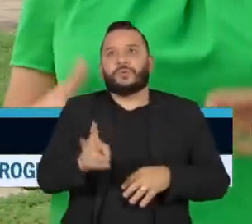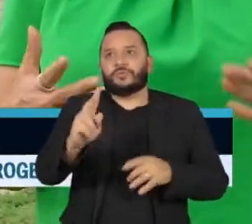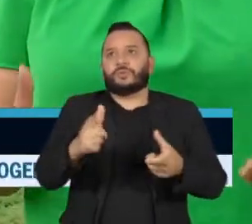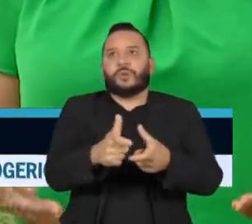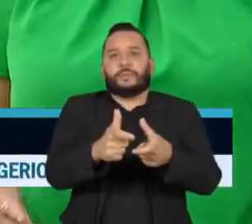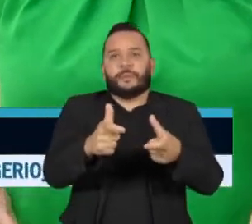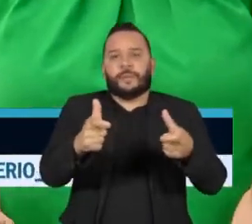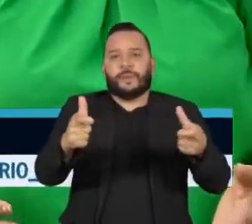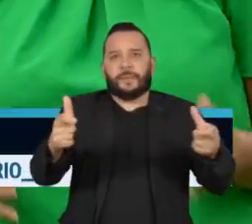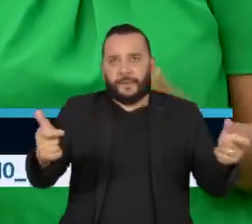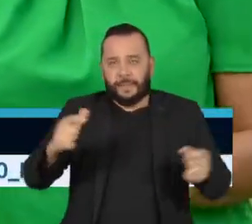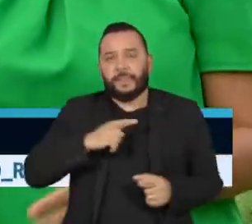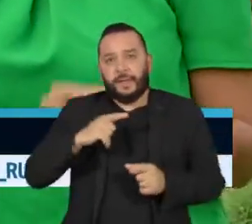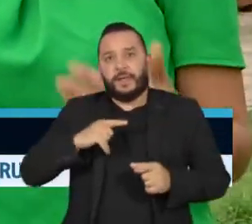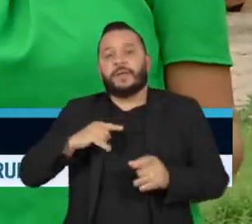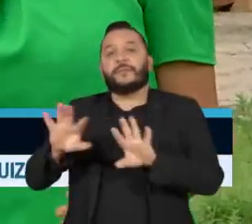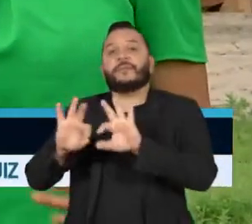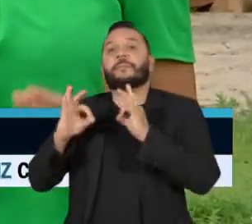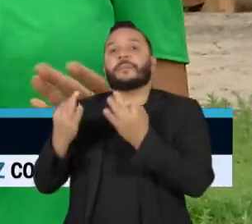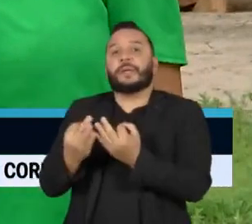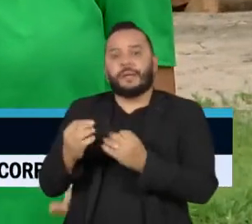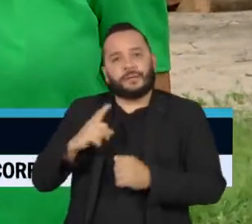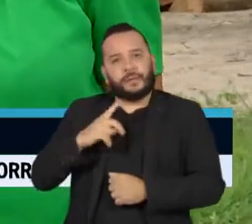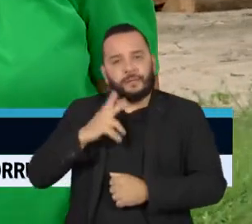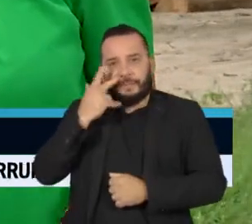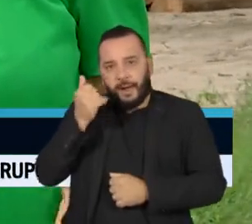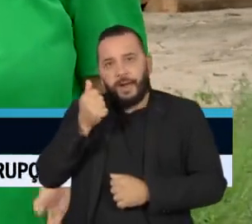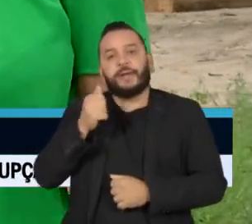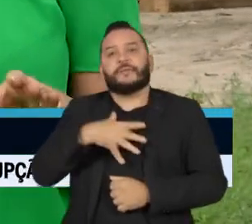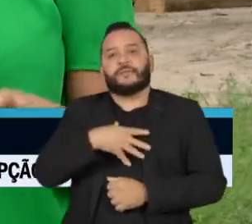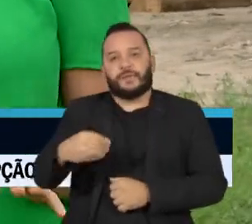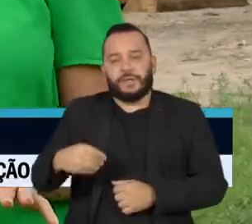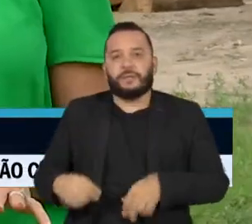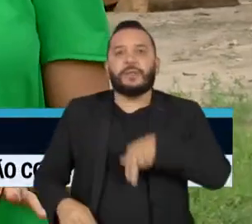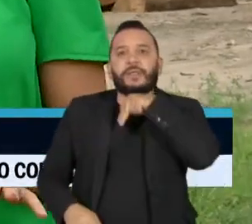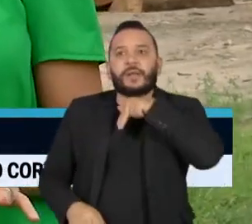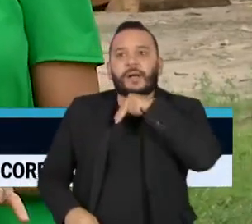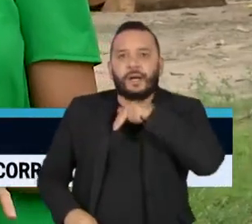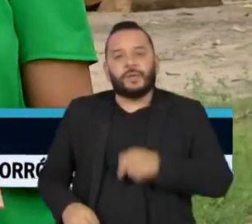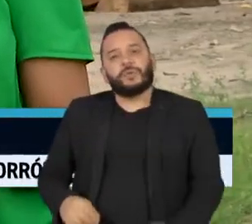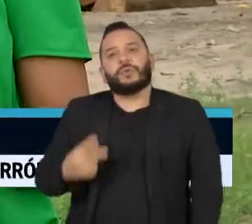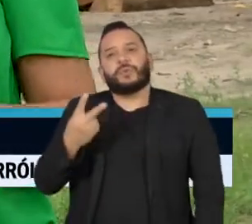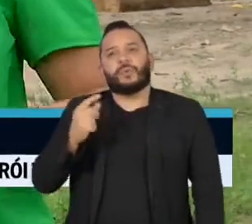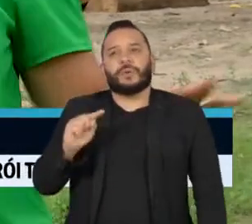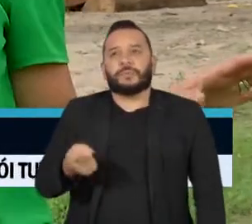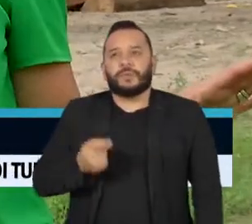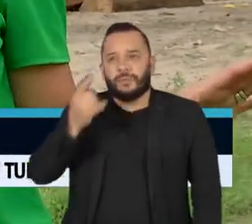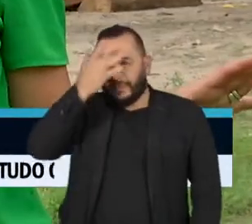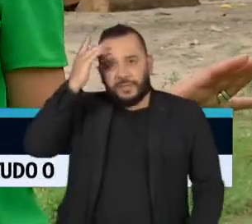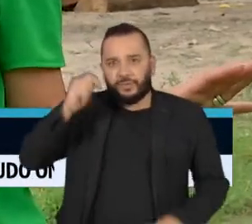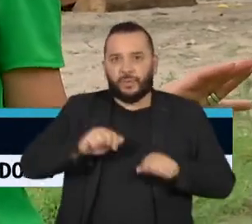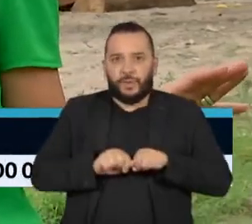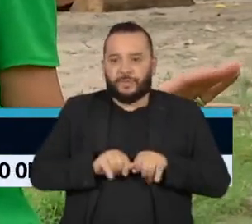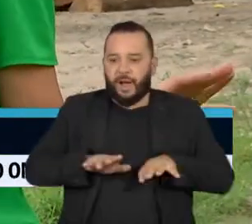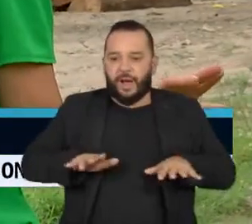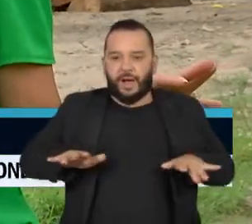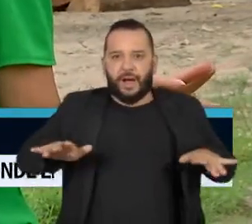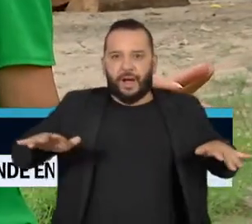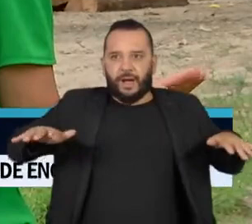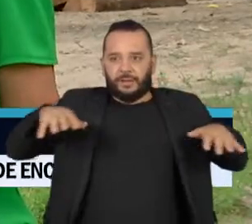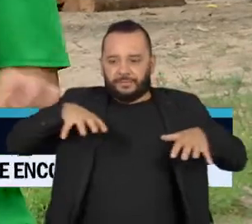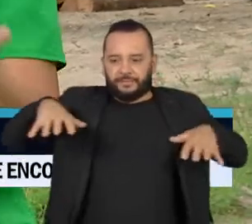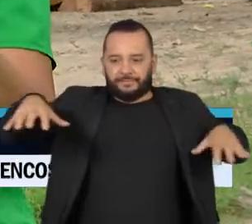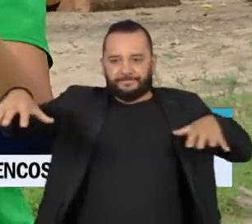formada por uma família. Pais, filhos, netos. Cerca de duas mil pessoas se distribuem ao longo do